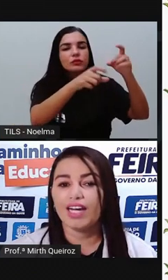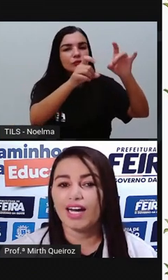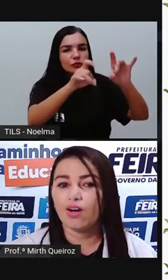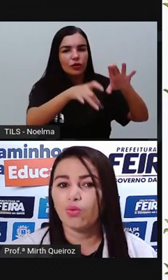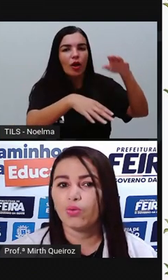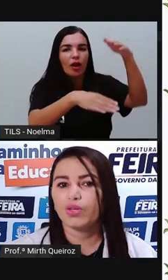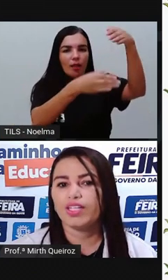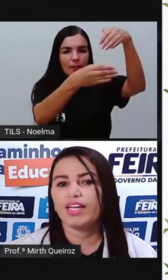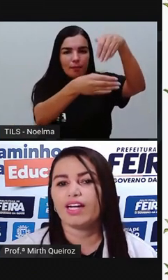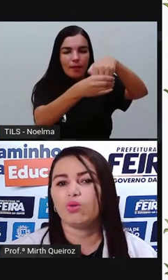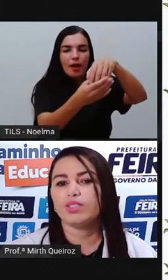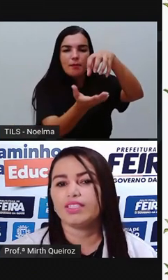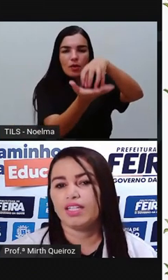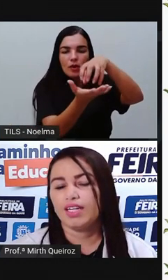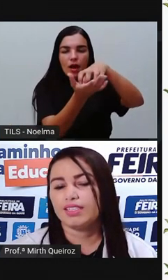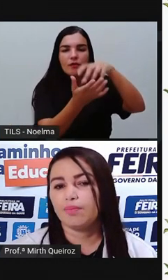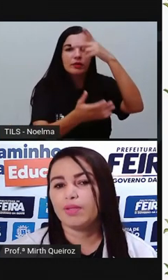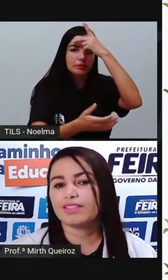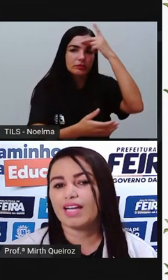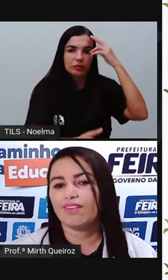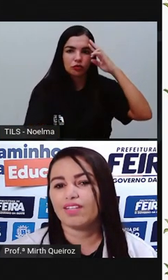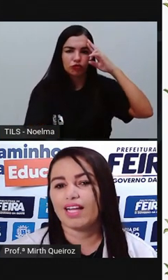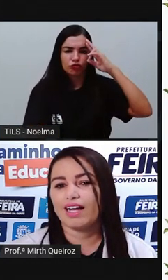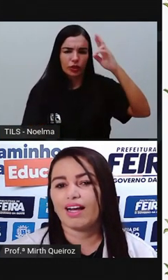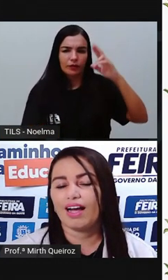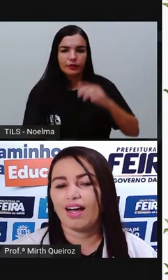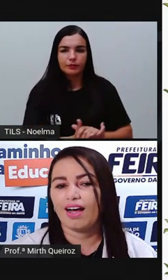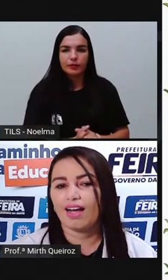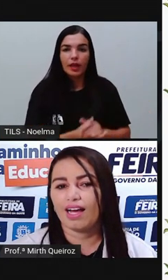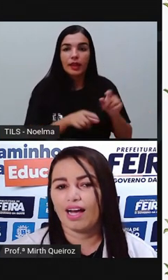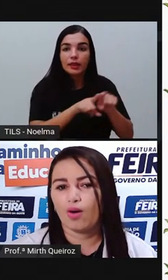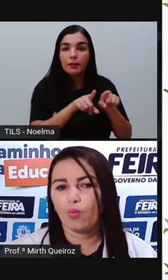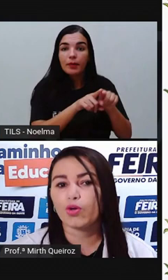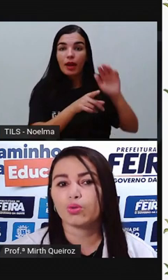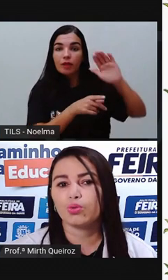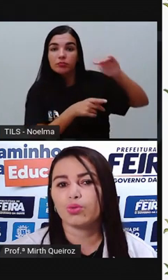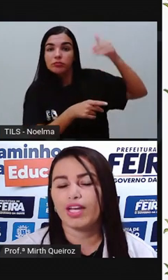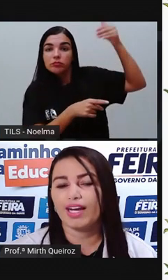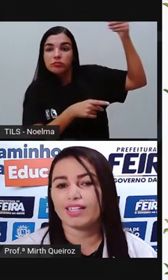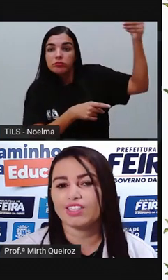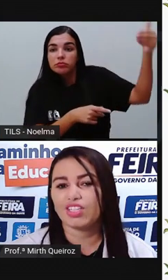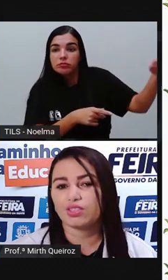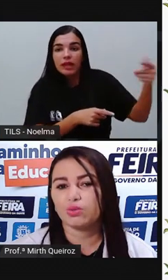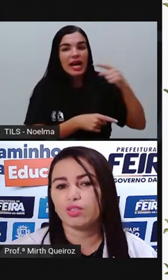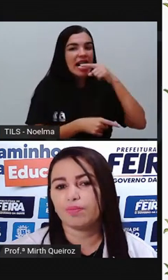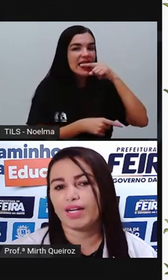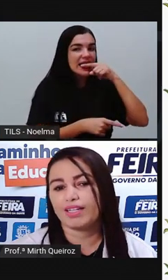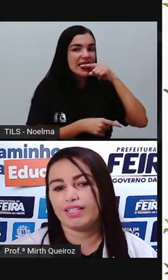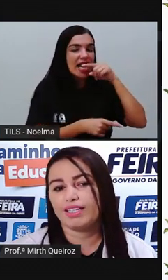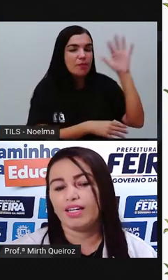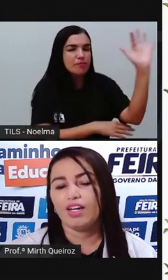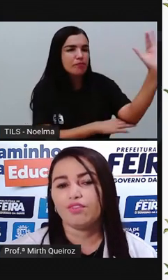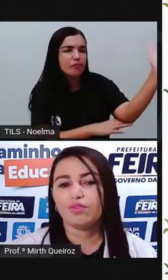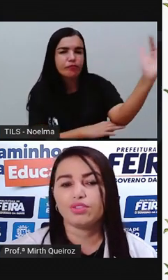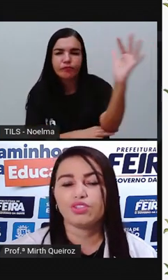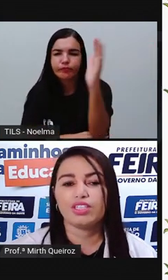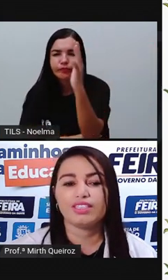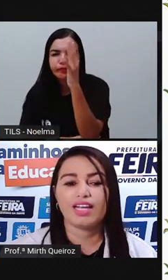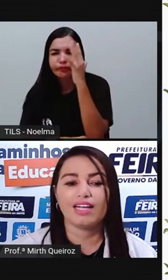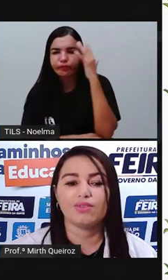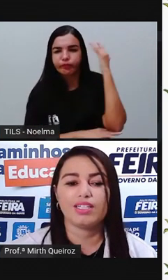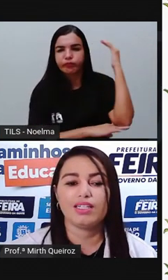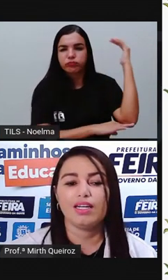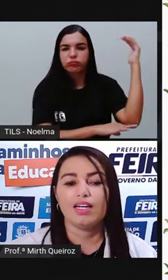canavial, que era onde se plantava lá o produto, né? A cana-de-açúcar para que fosse